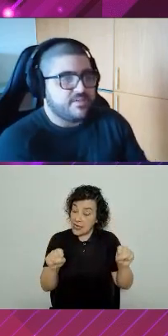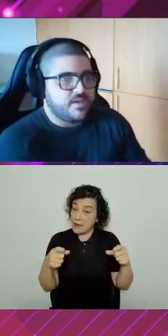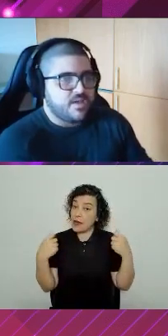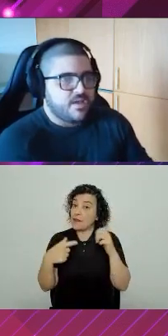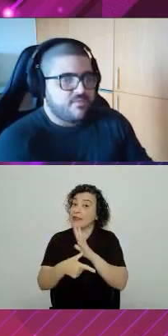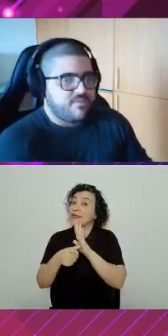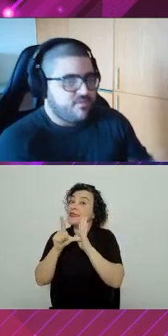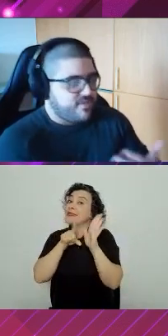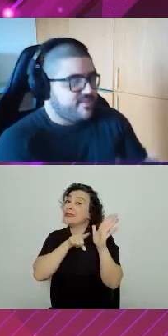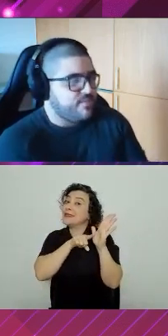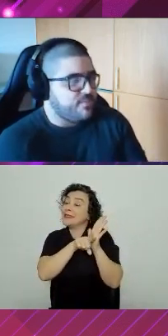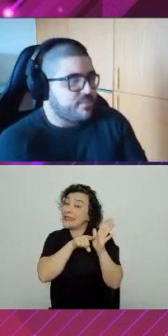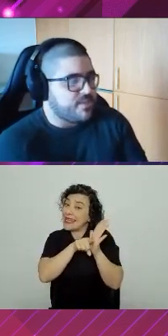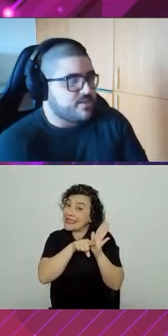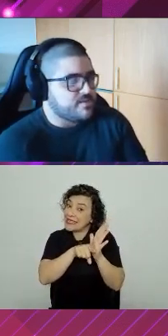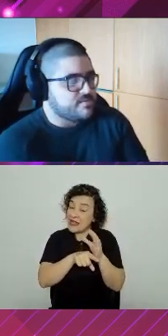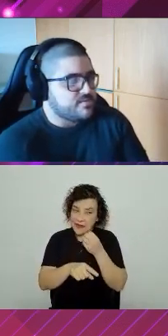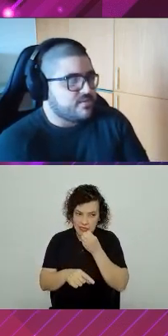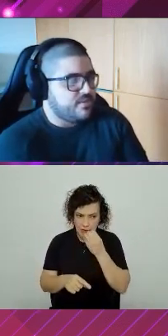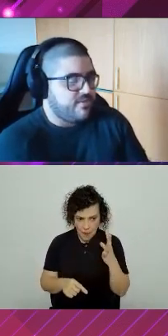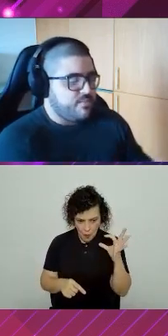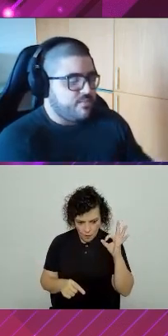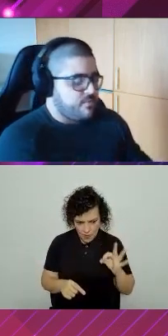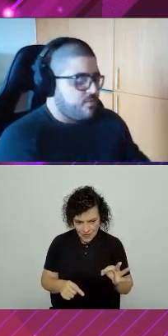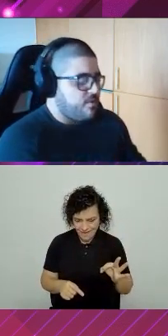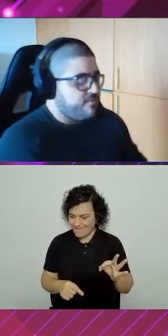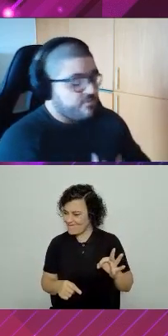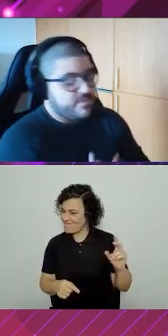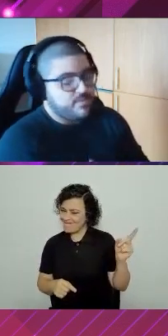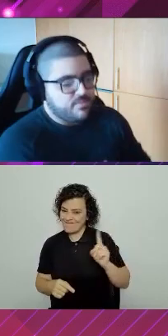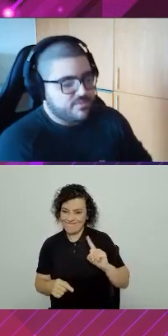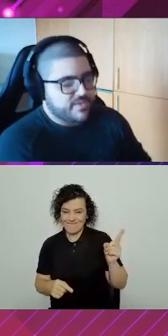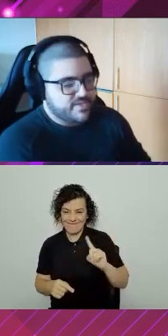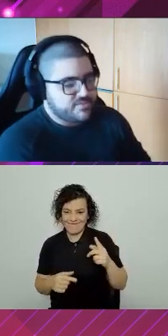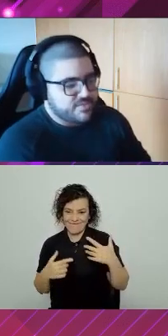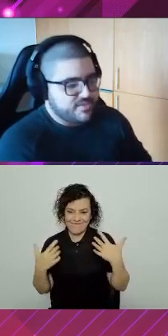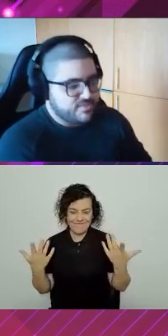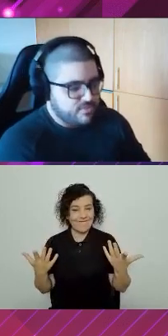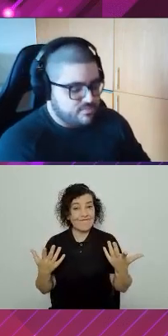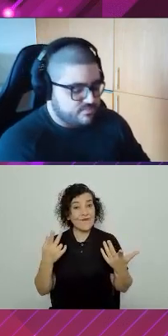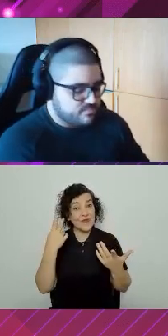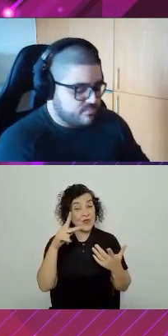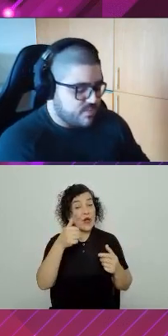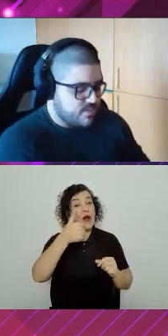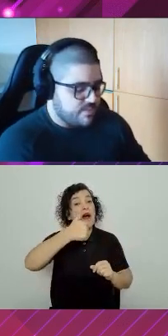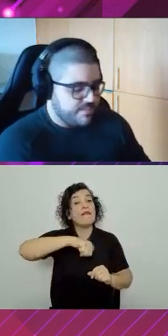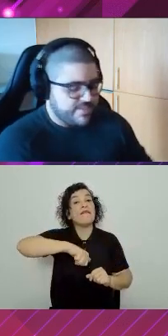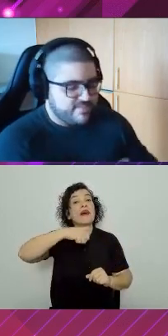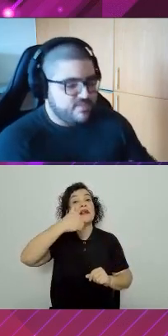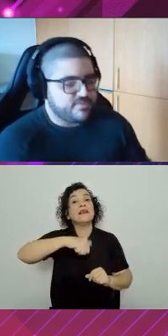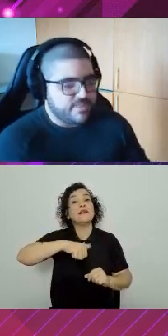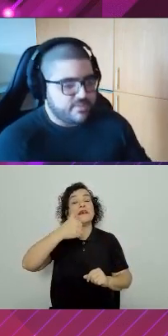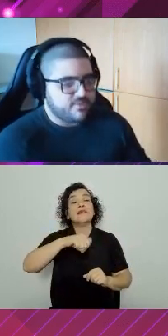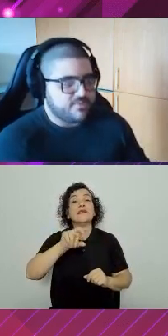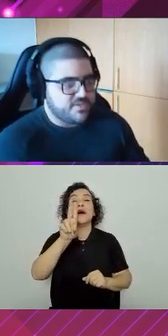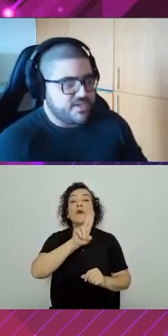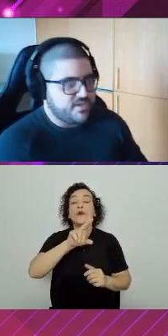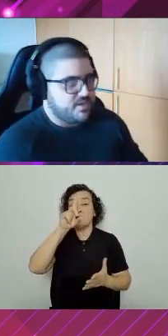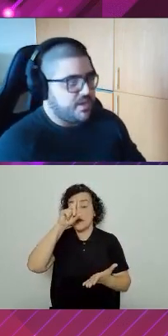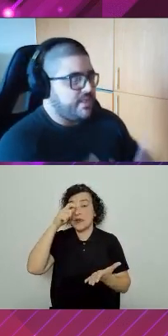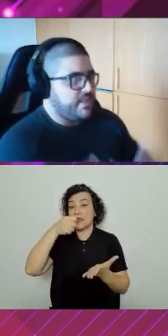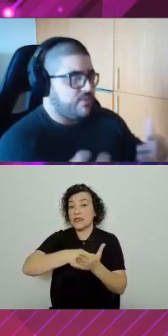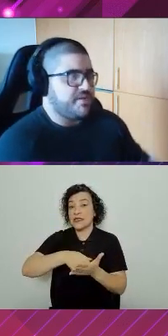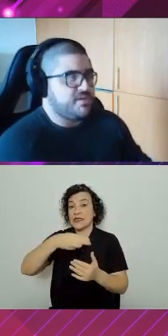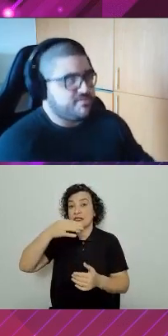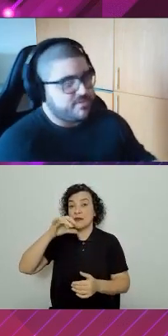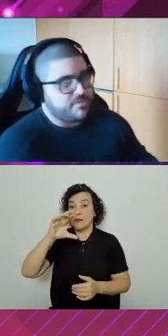análise. Vai ser bom para mim? Não vai ser bom? Qual foi o termômetro que a gente utilizou para decidir usar micro front-end?